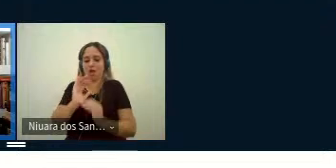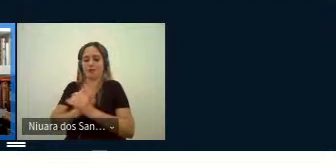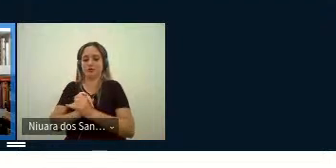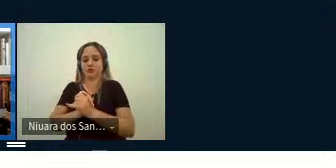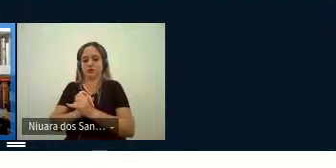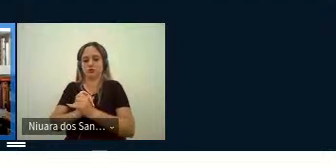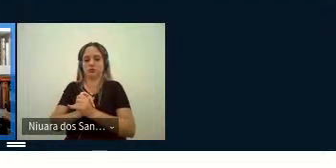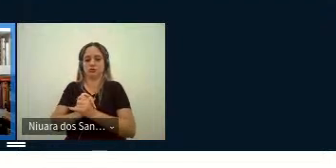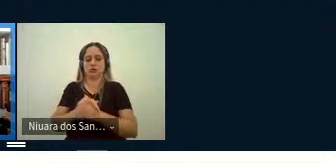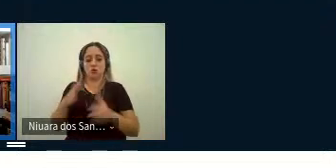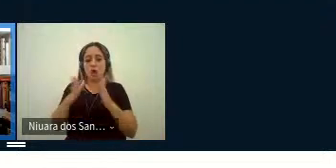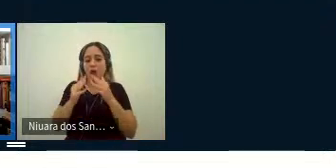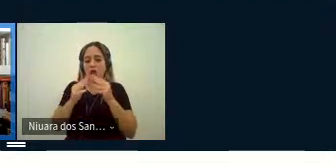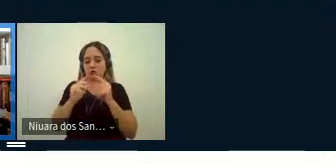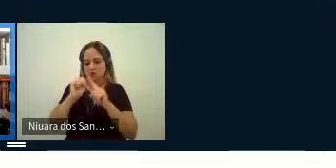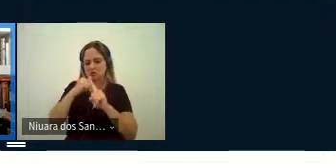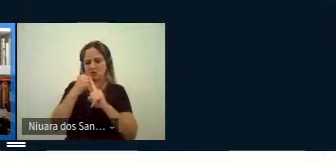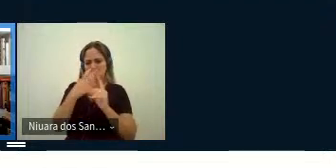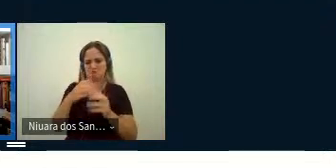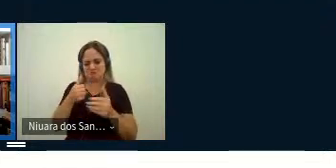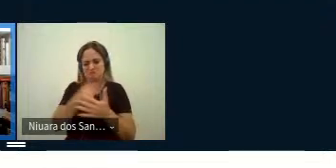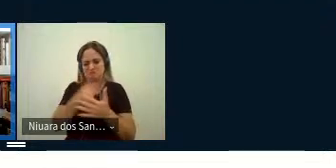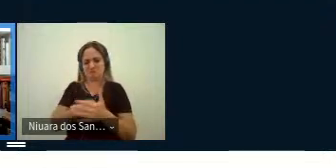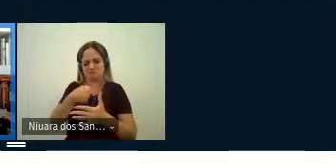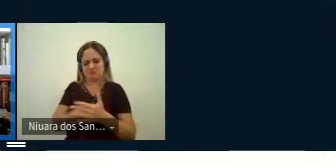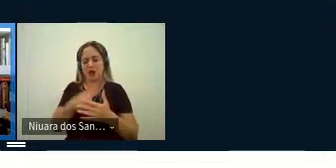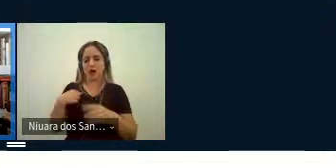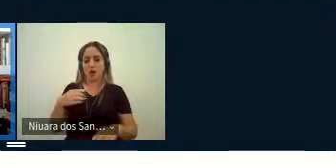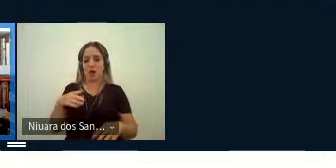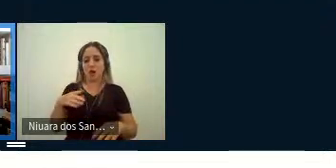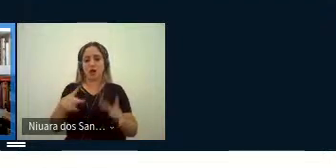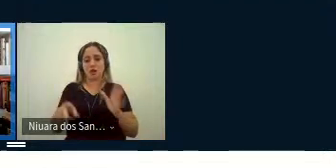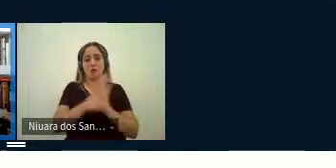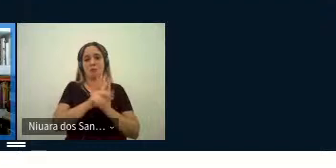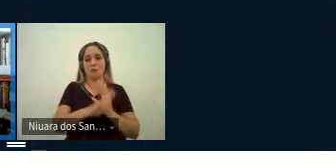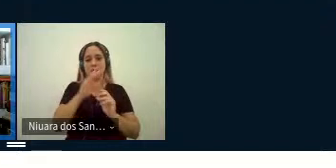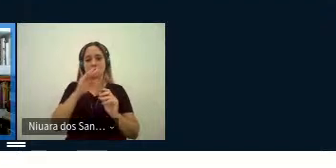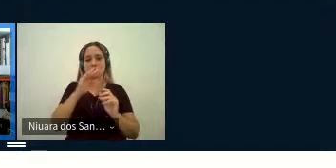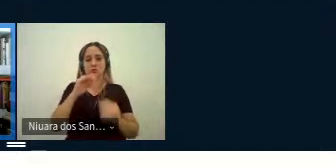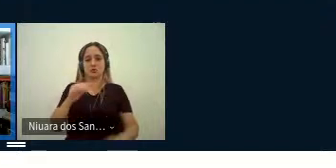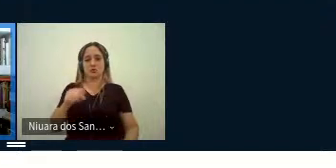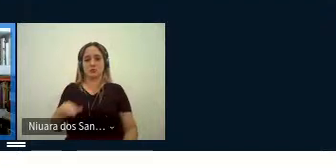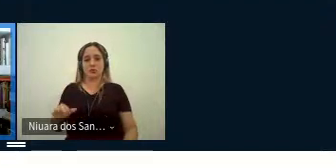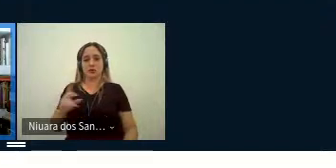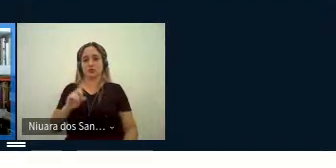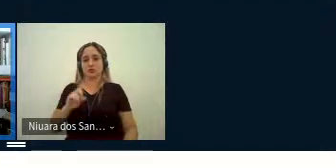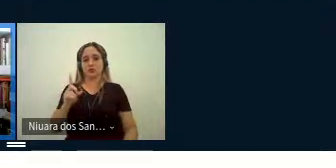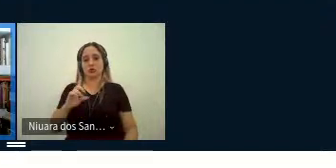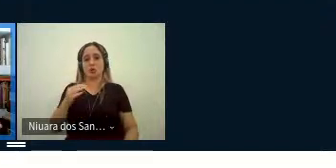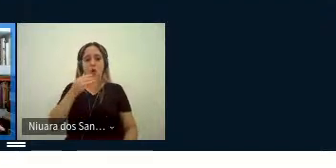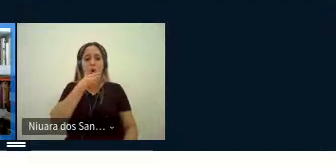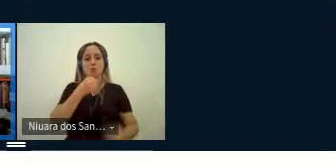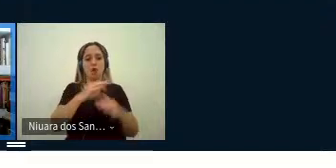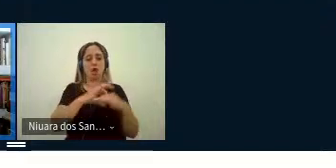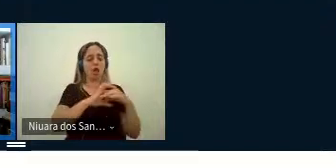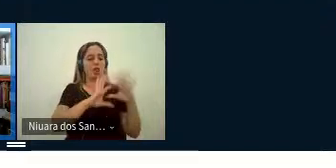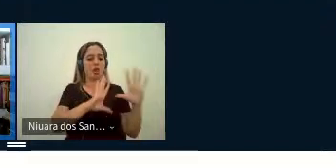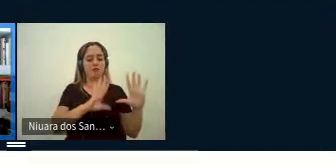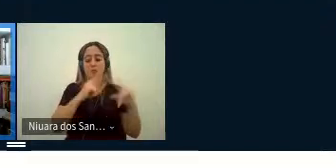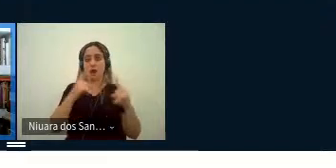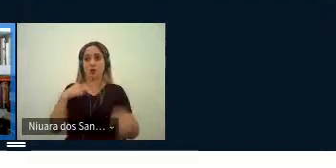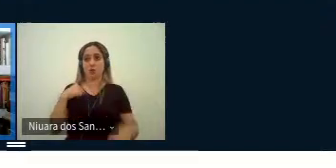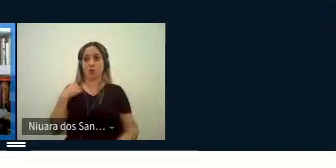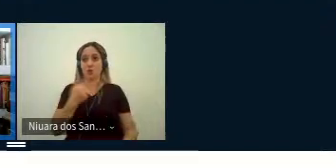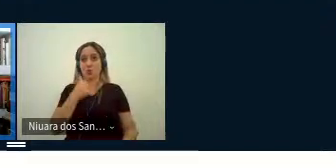exigências socialmente dispensadas ao público masculino né com essas exigências que são dispensadas para eles mas para nós